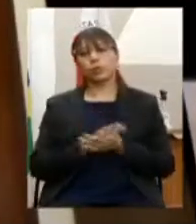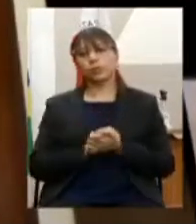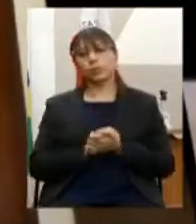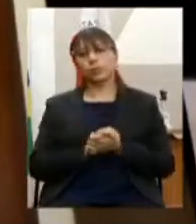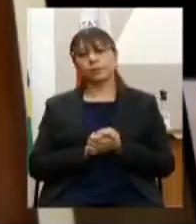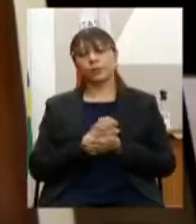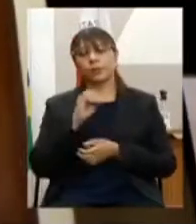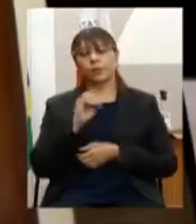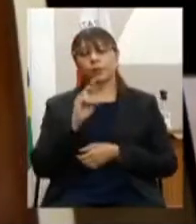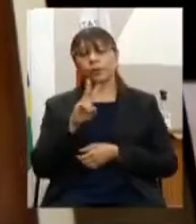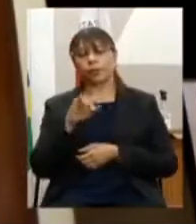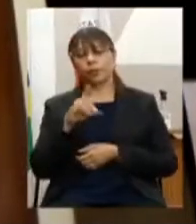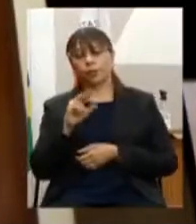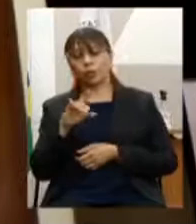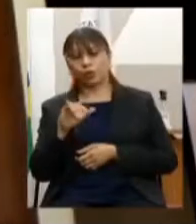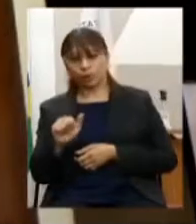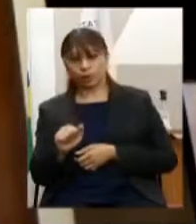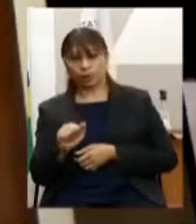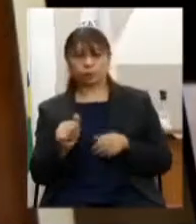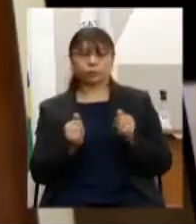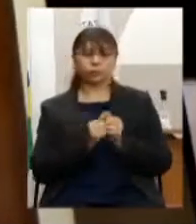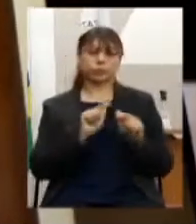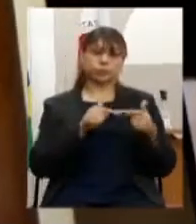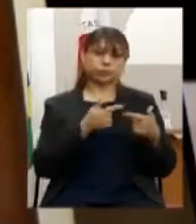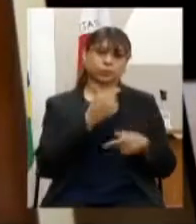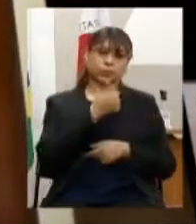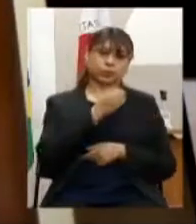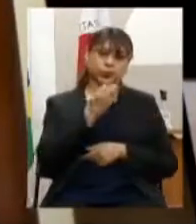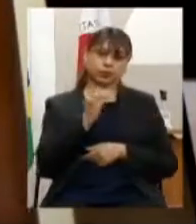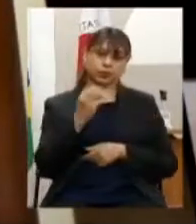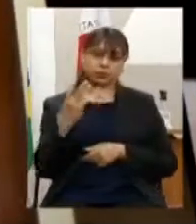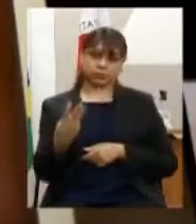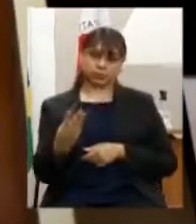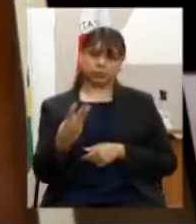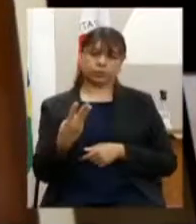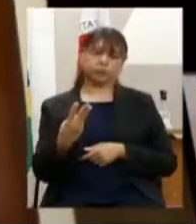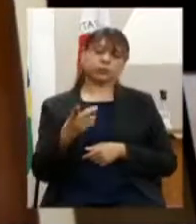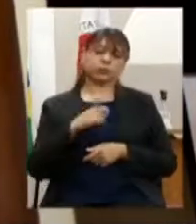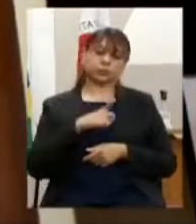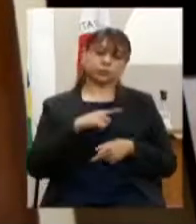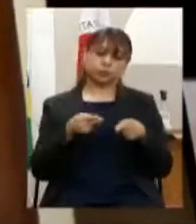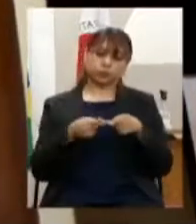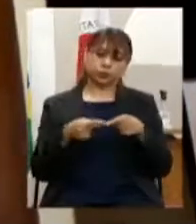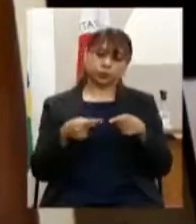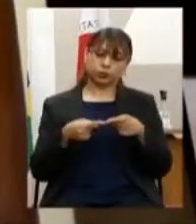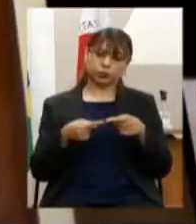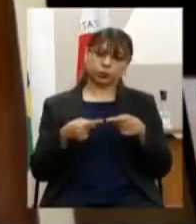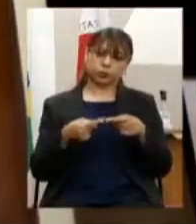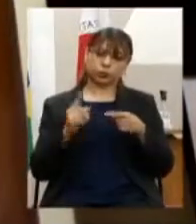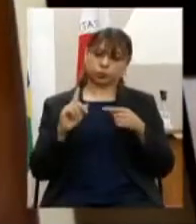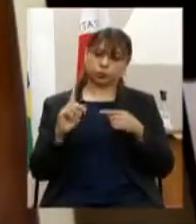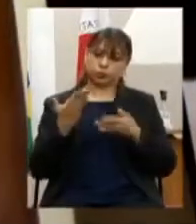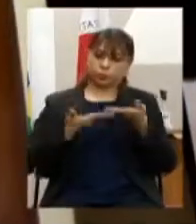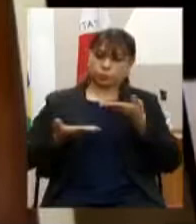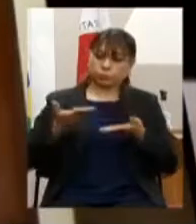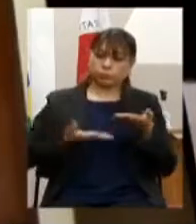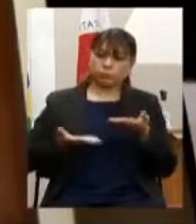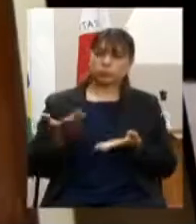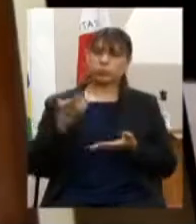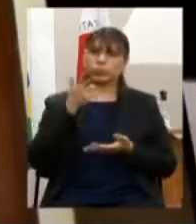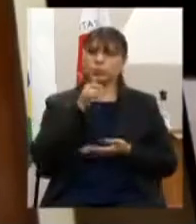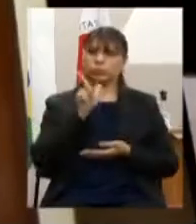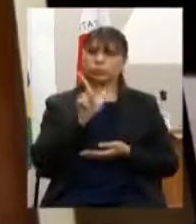ação 1003 diversificação de canais de atendimento para a implantação da plataforma